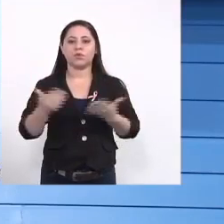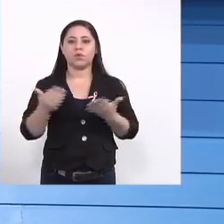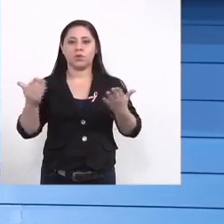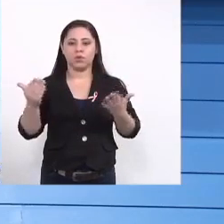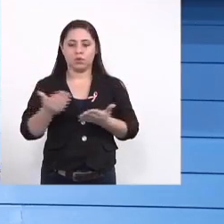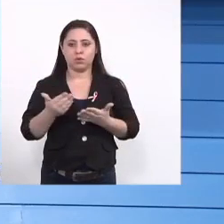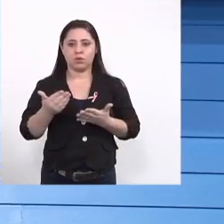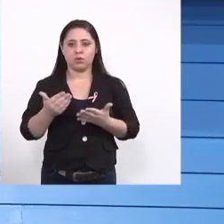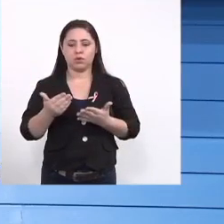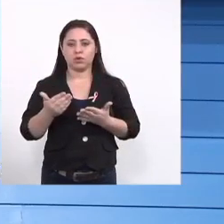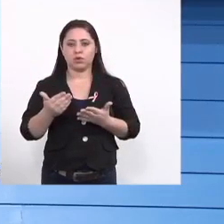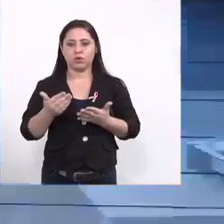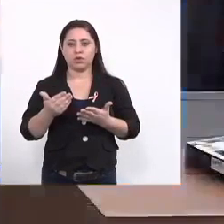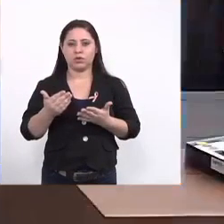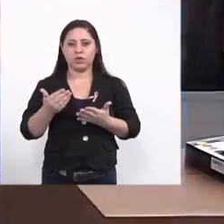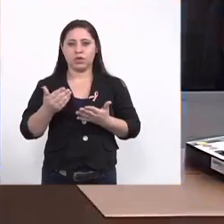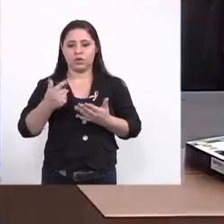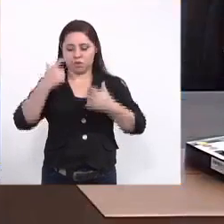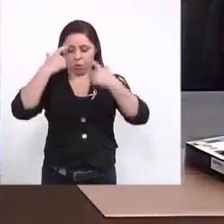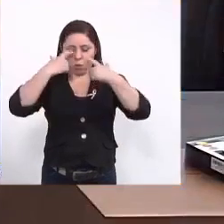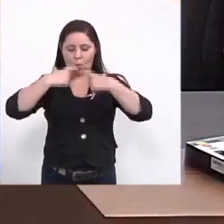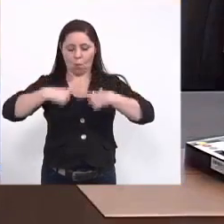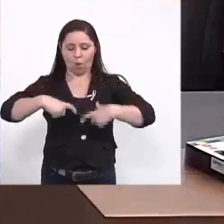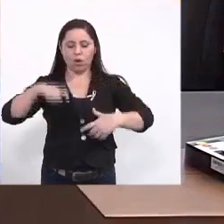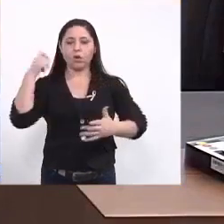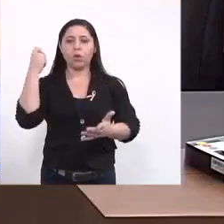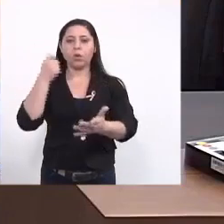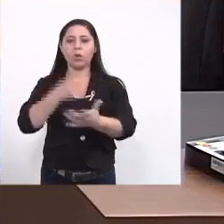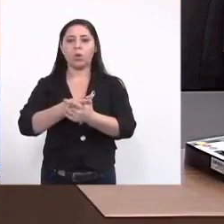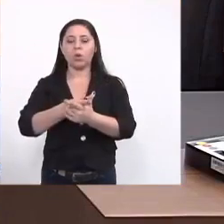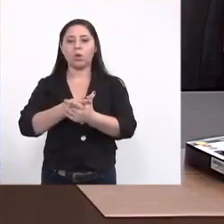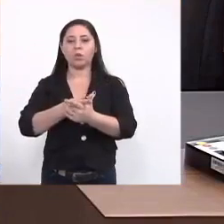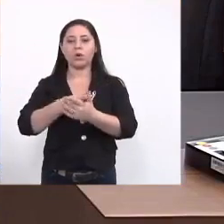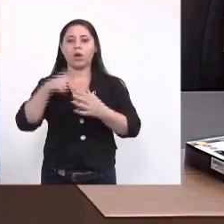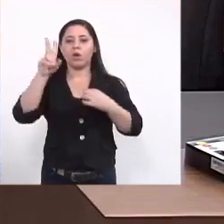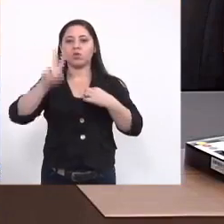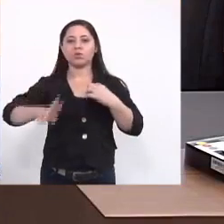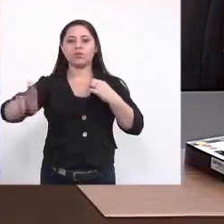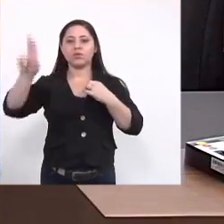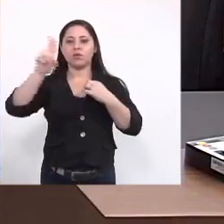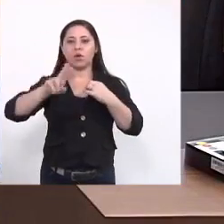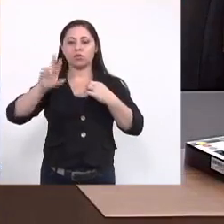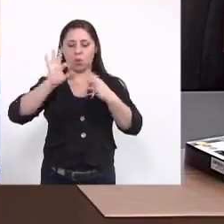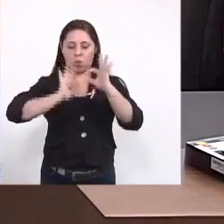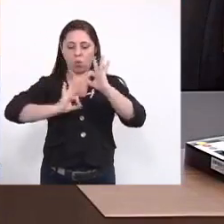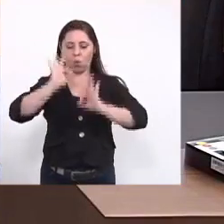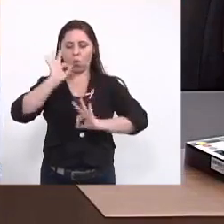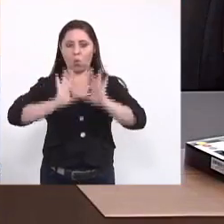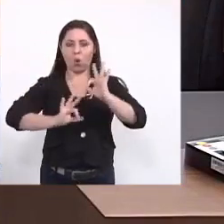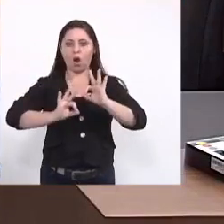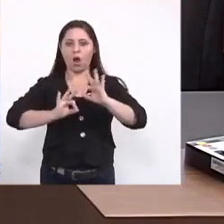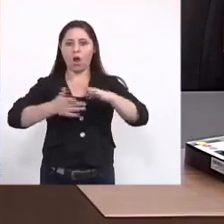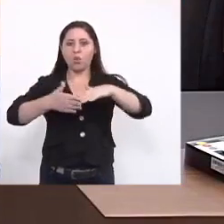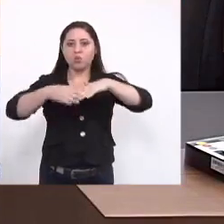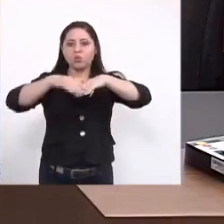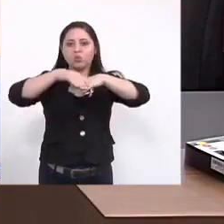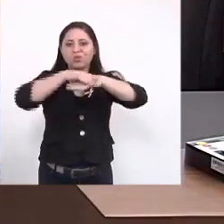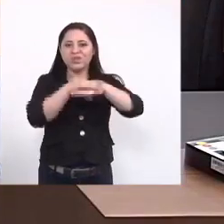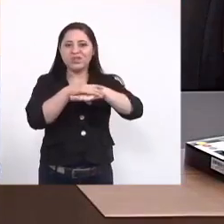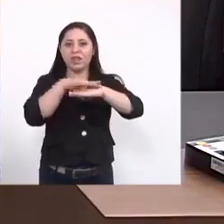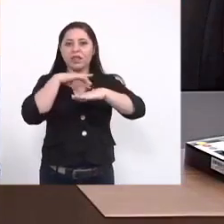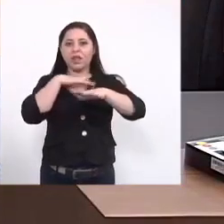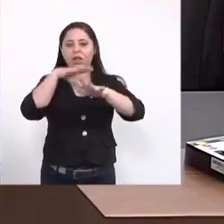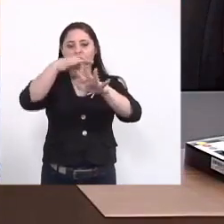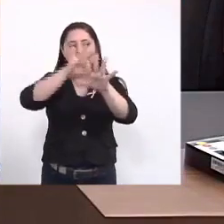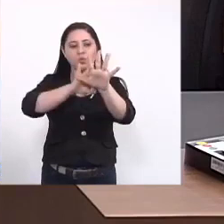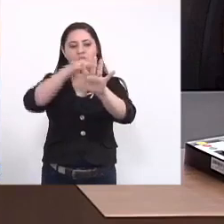caracterizado eu tive que comprar um uniforme eu tive que me adequar mas não é só a camiseta gente é a minha botina eu tenho que ter